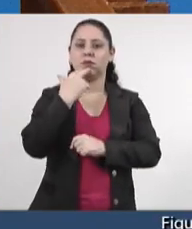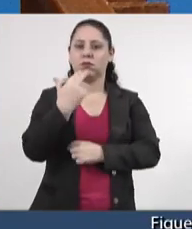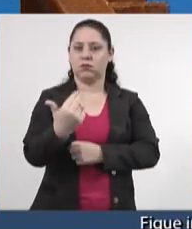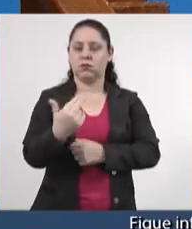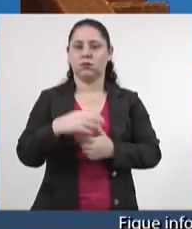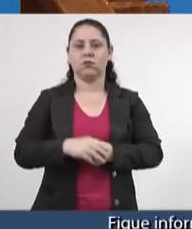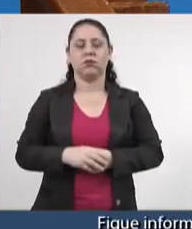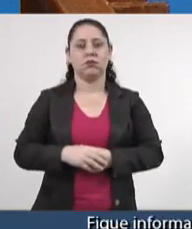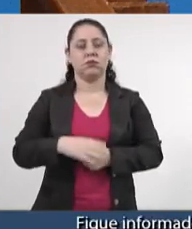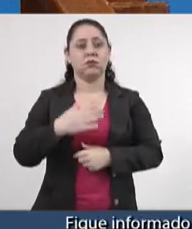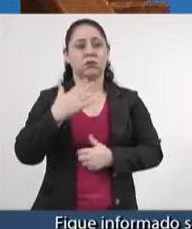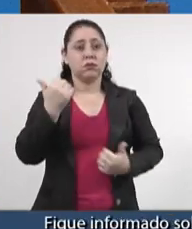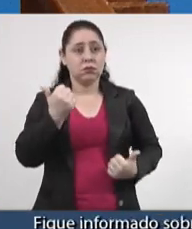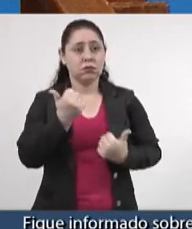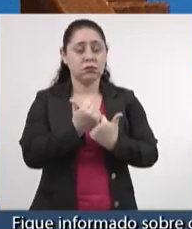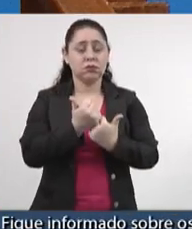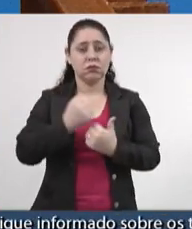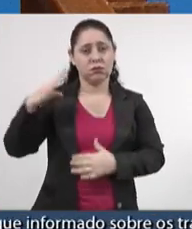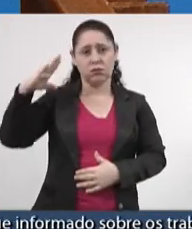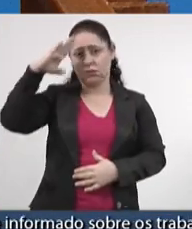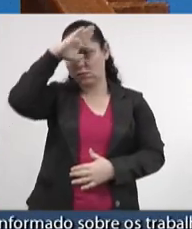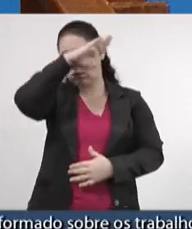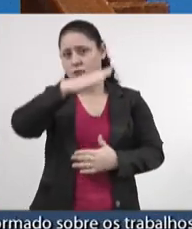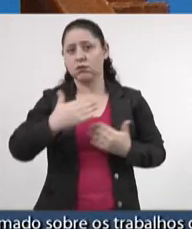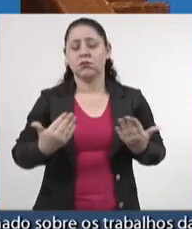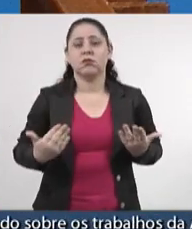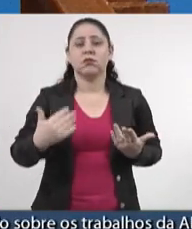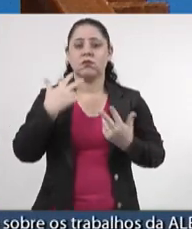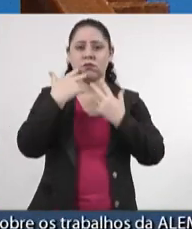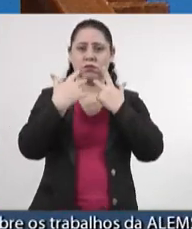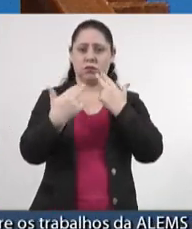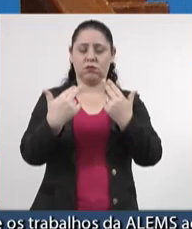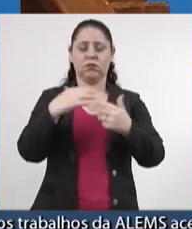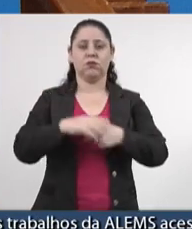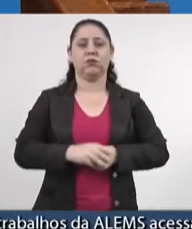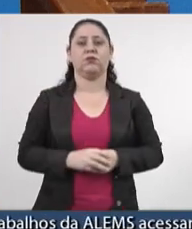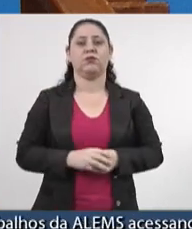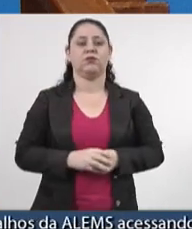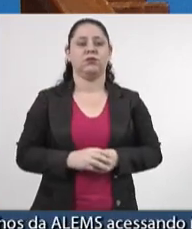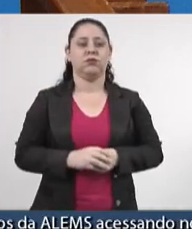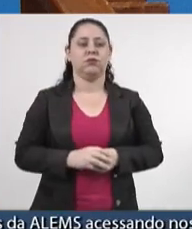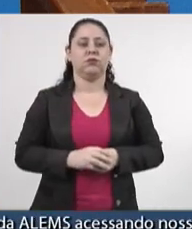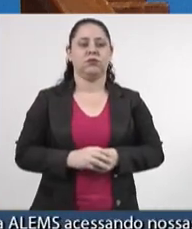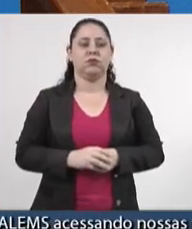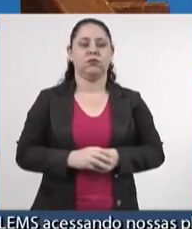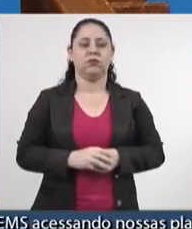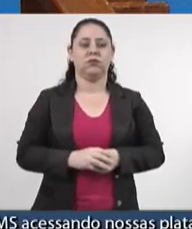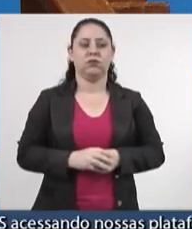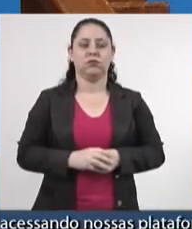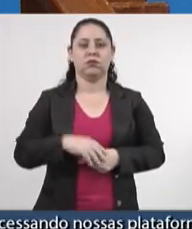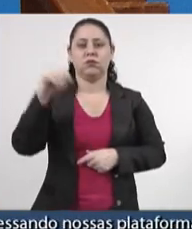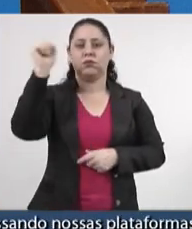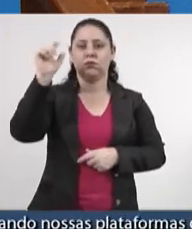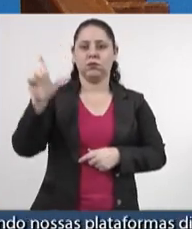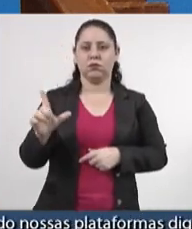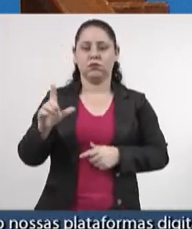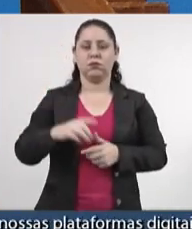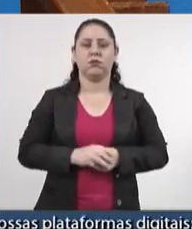para ir lá pedir o apoio para o Jair Bolsonaro. Ele escolheu as cores azul